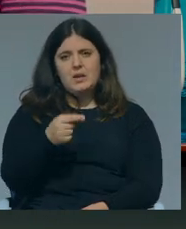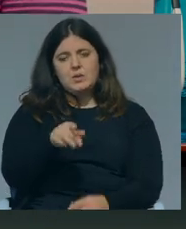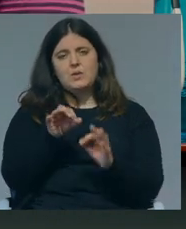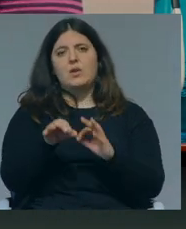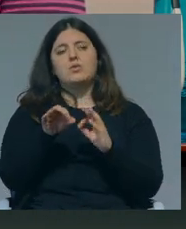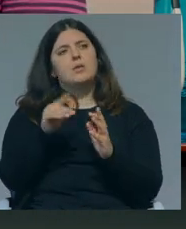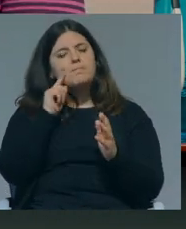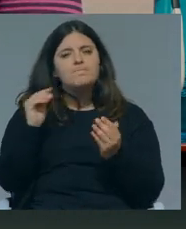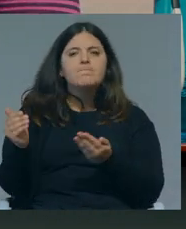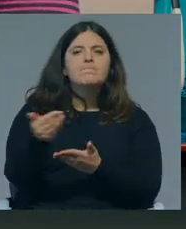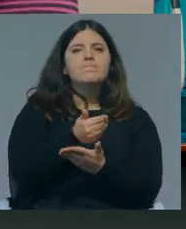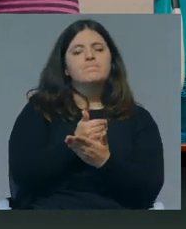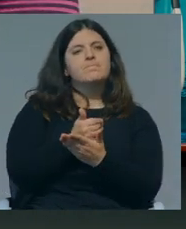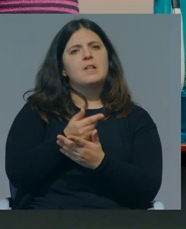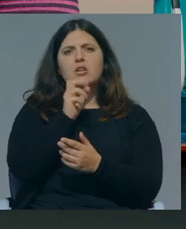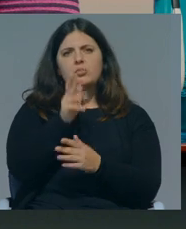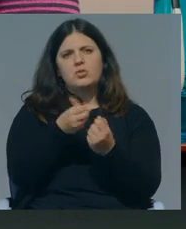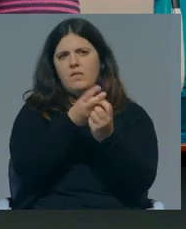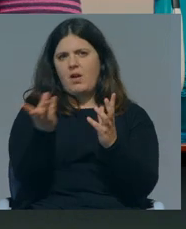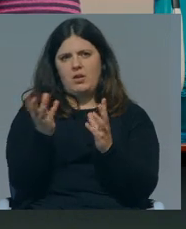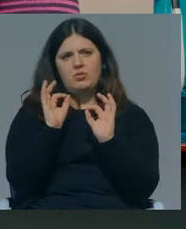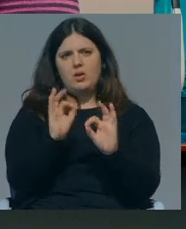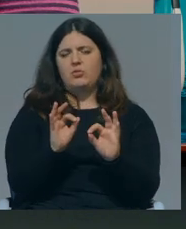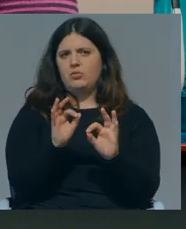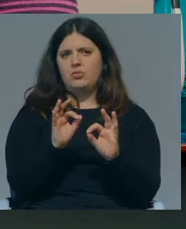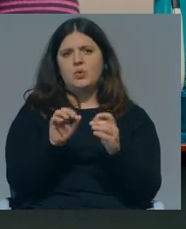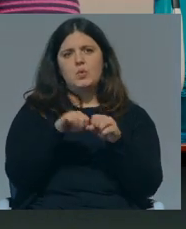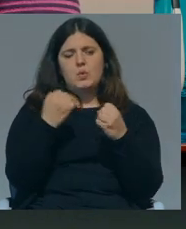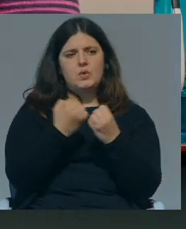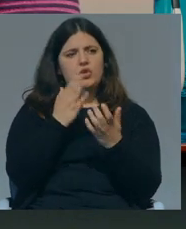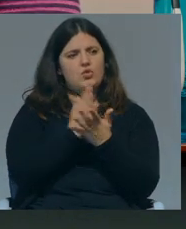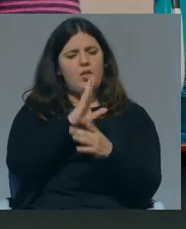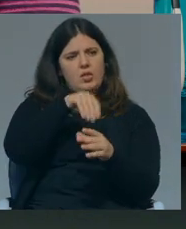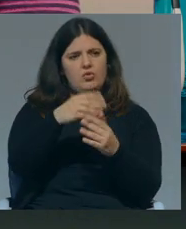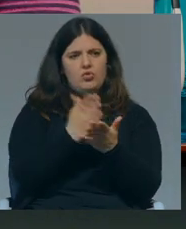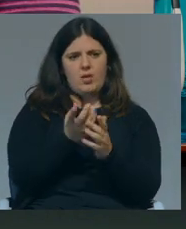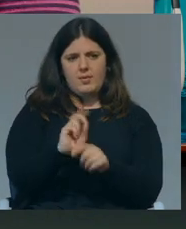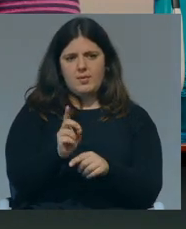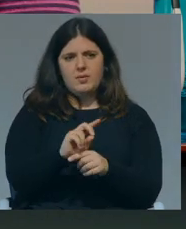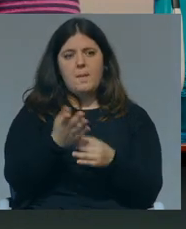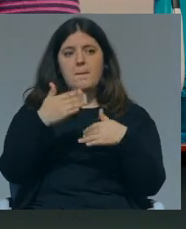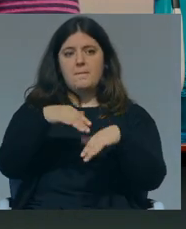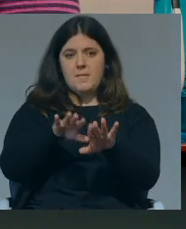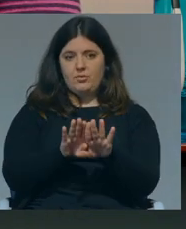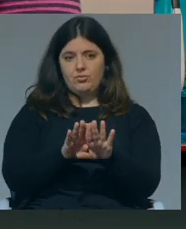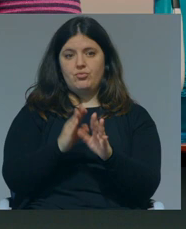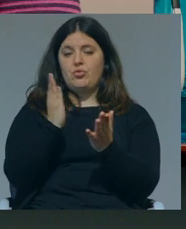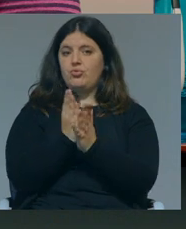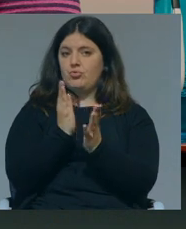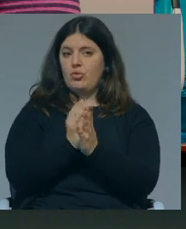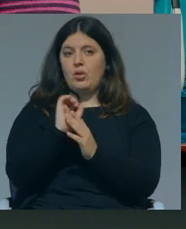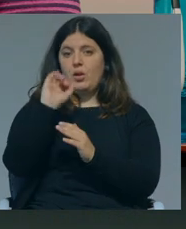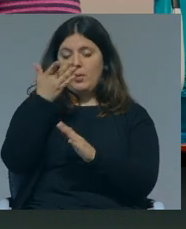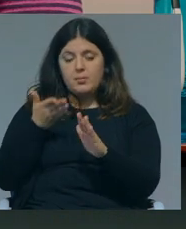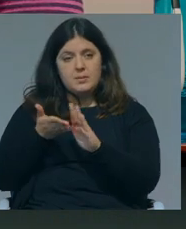certamente convoca uma série de respostas sociais que não estão só na escola. No entanto, a escola é a porta de